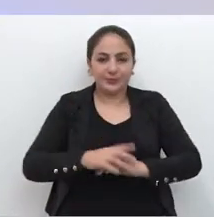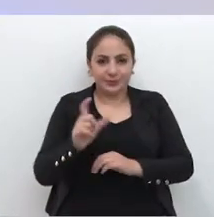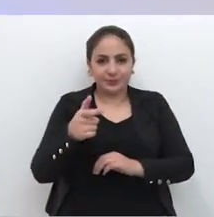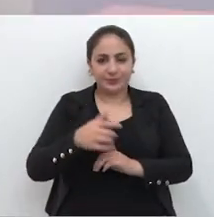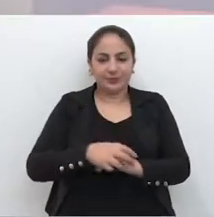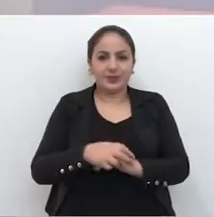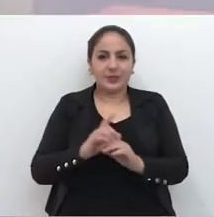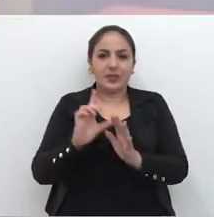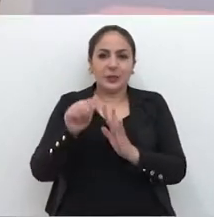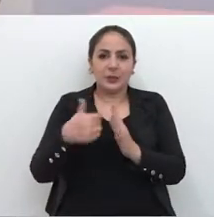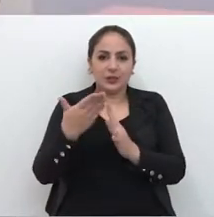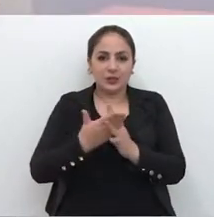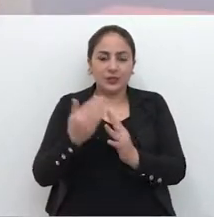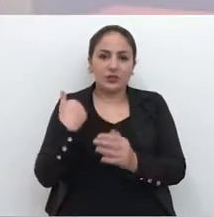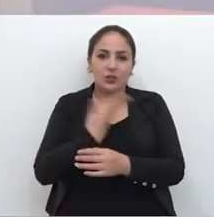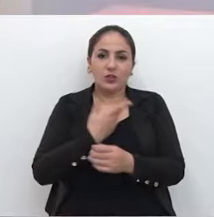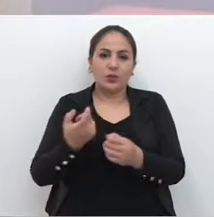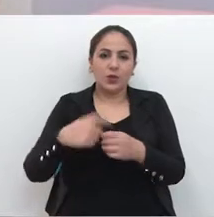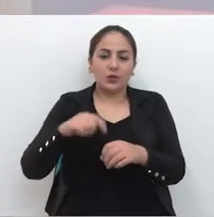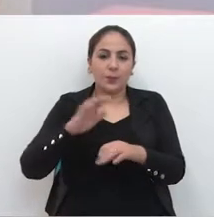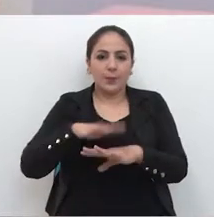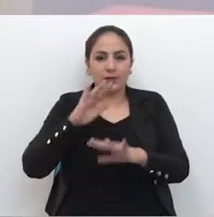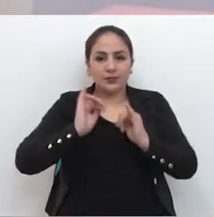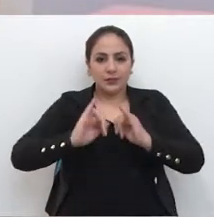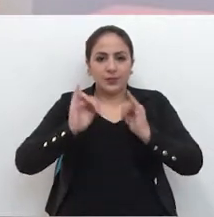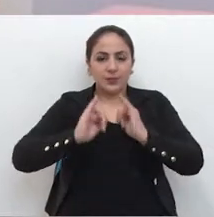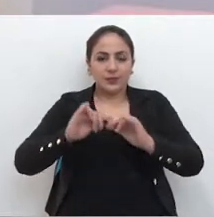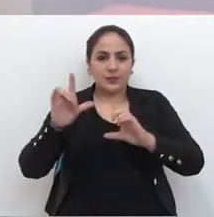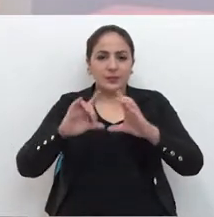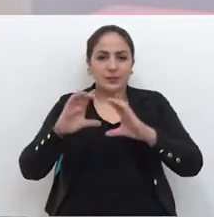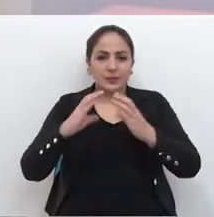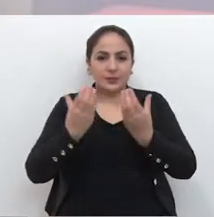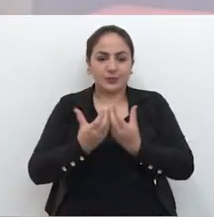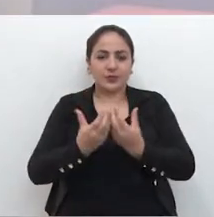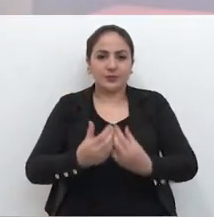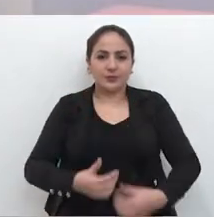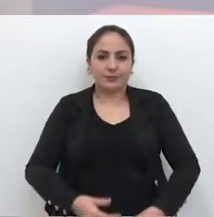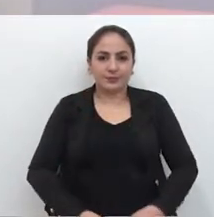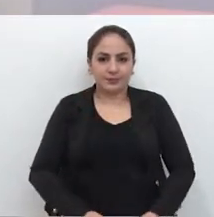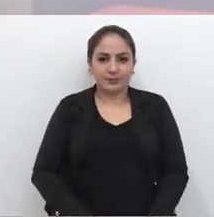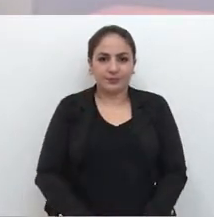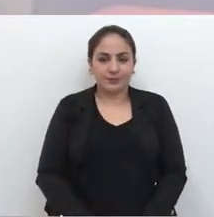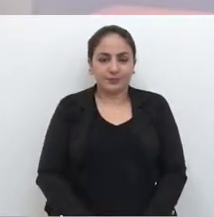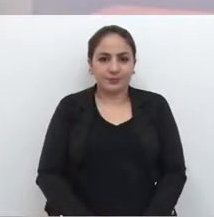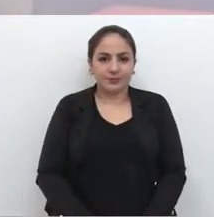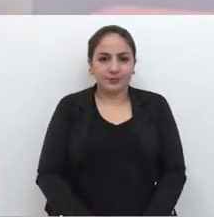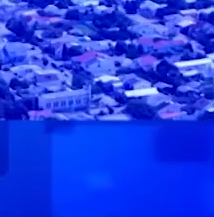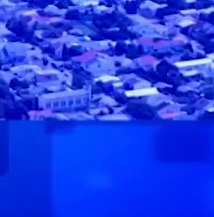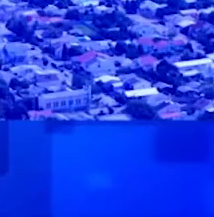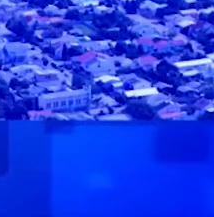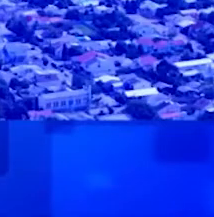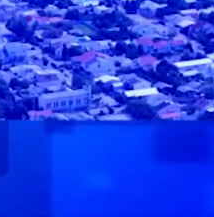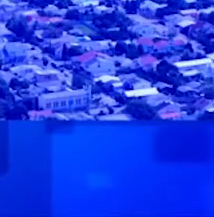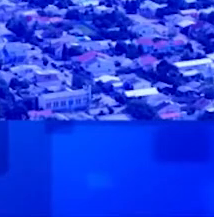passagens. E a seguir, a gente volta com mais informações do Parlamento Municipal.